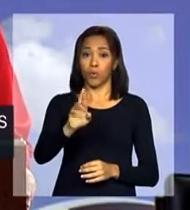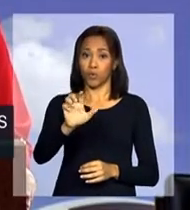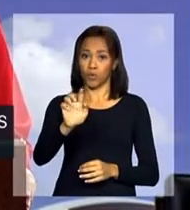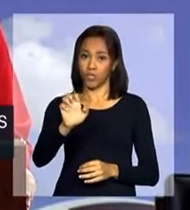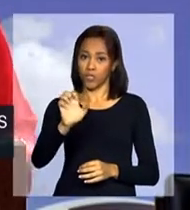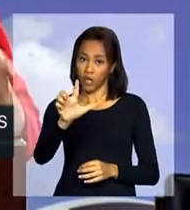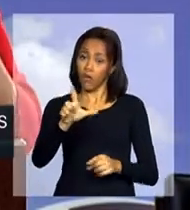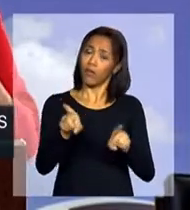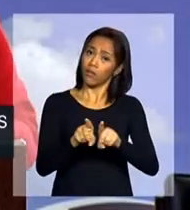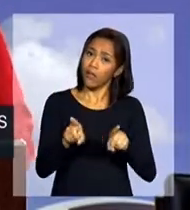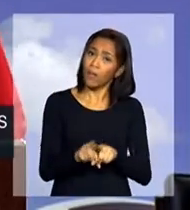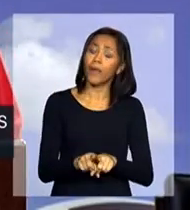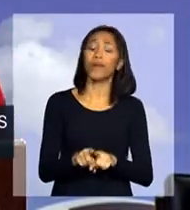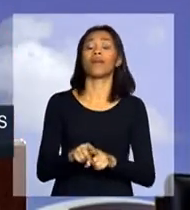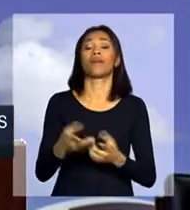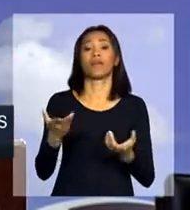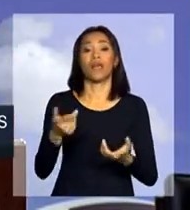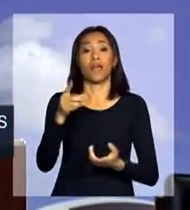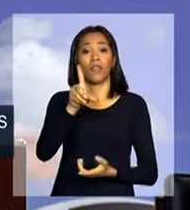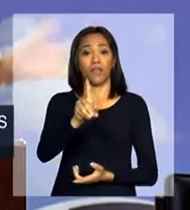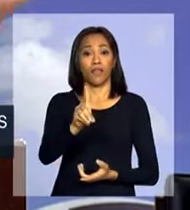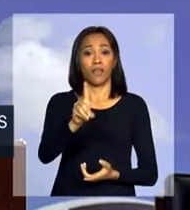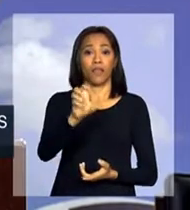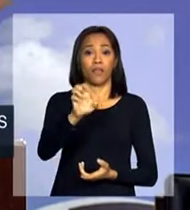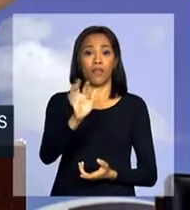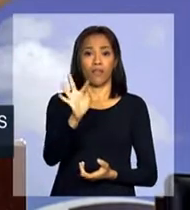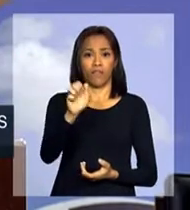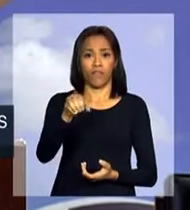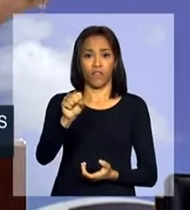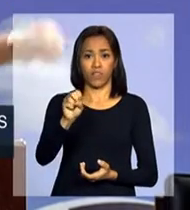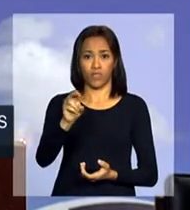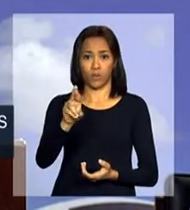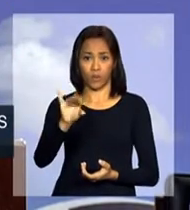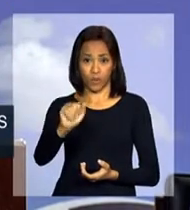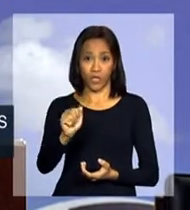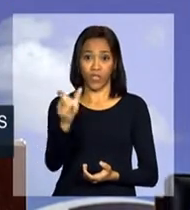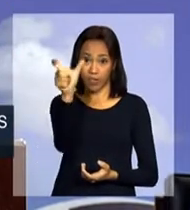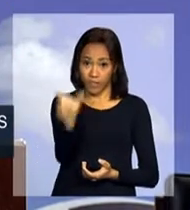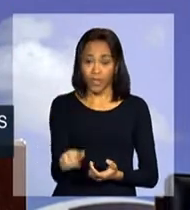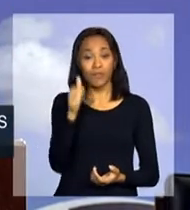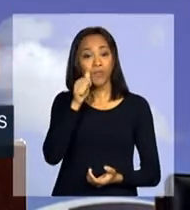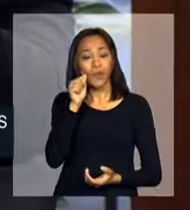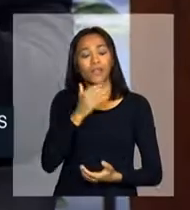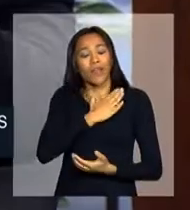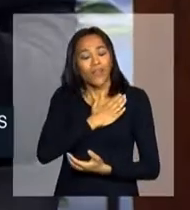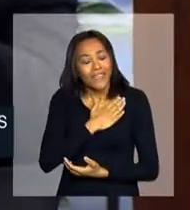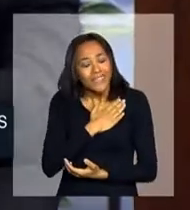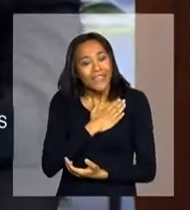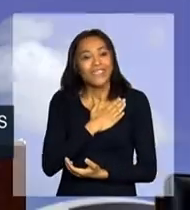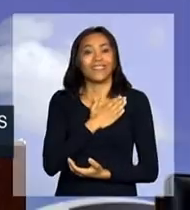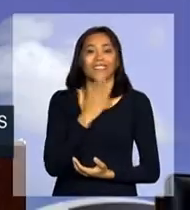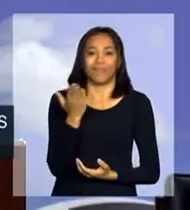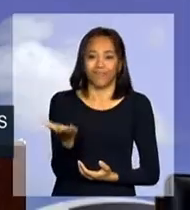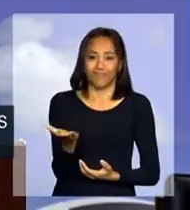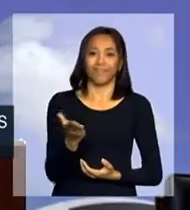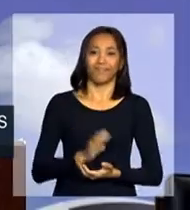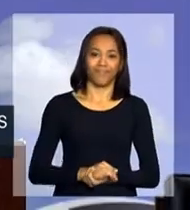também a defensoria, na nossa querida defensora, que me deve um paninho.